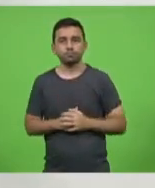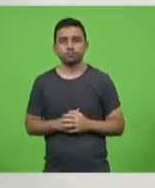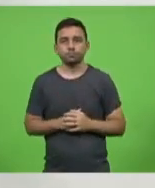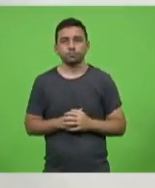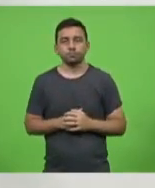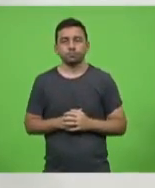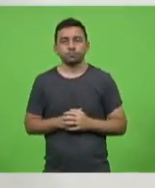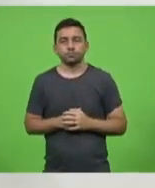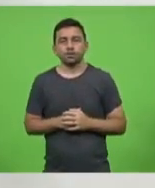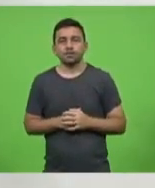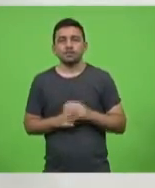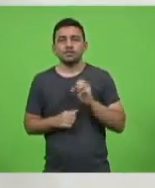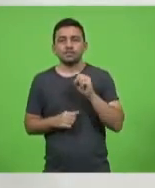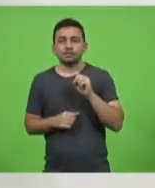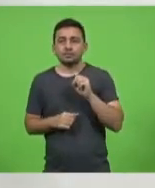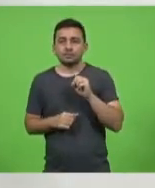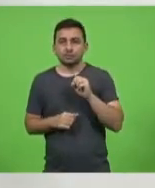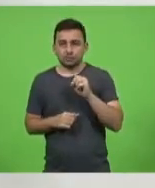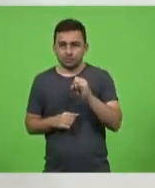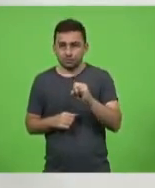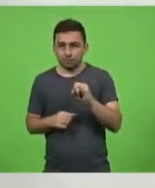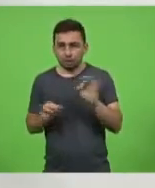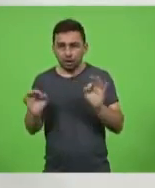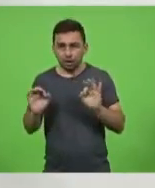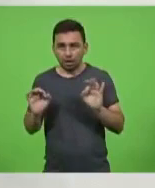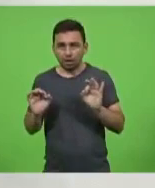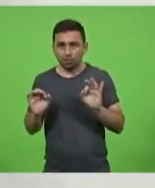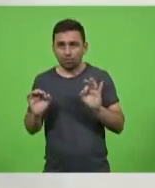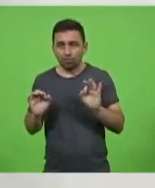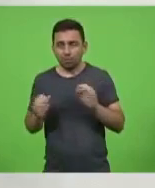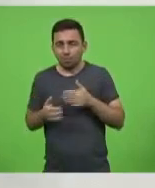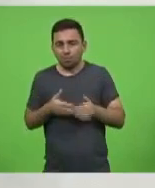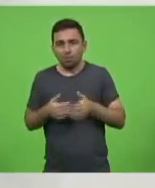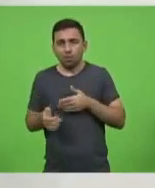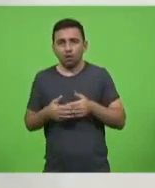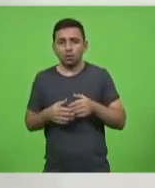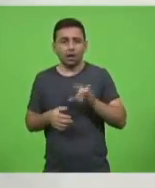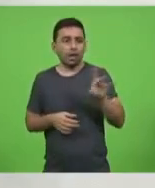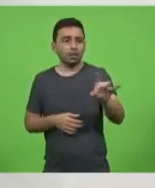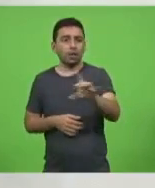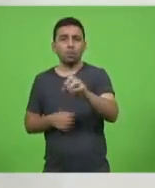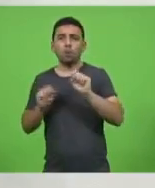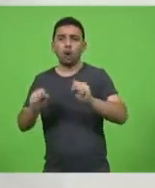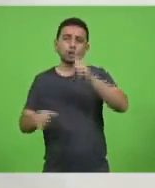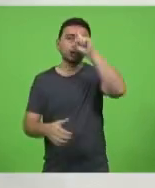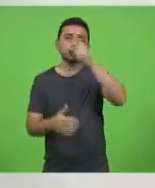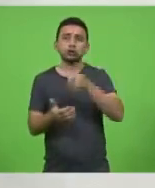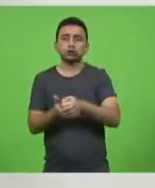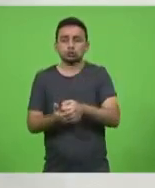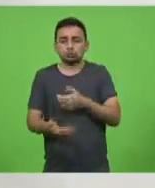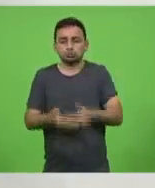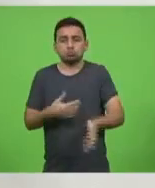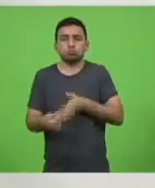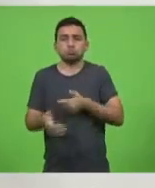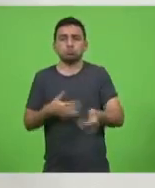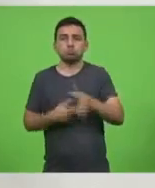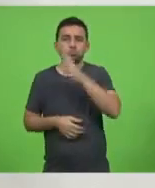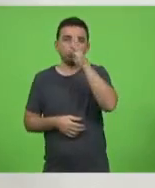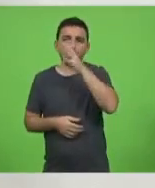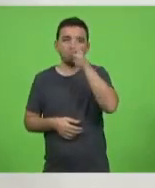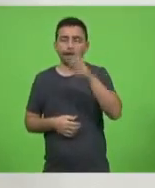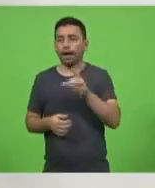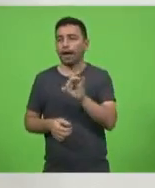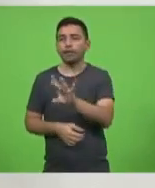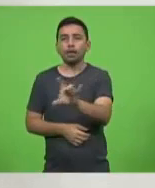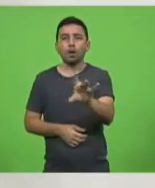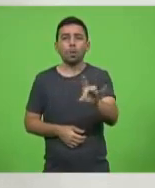porque, senão, cada um vai tomar uma decisão, cada um vai dar sua opinião